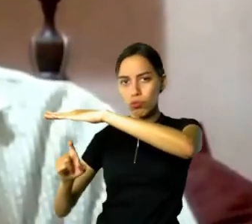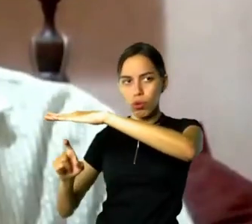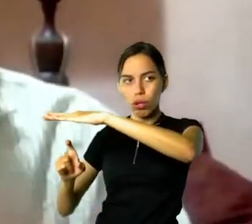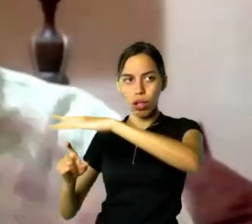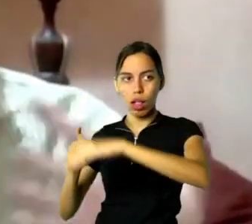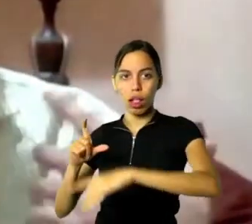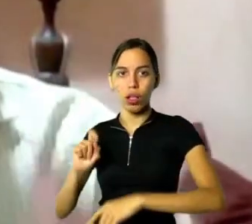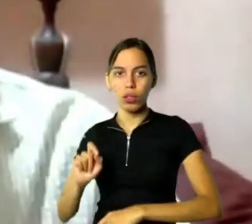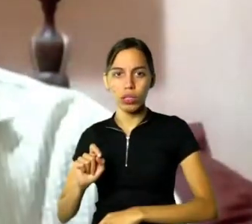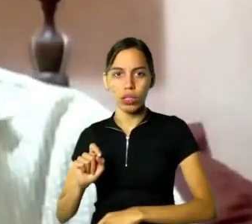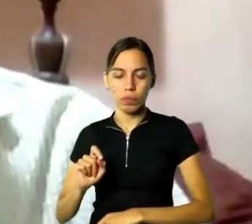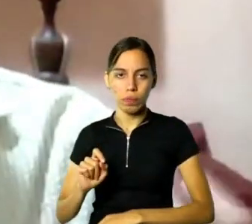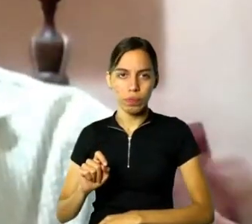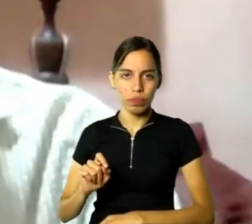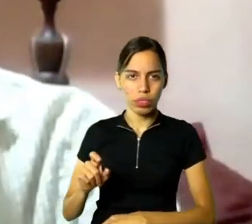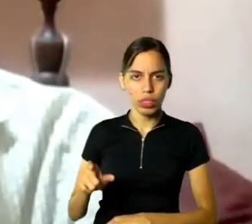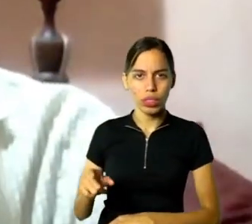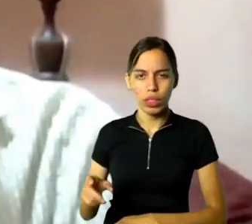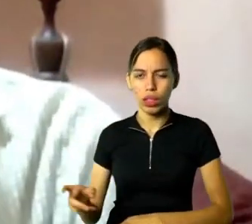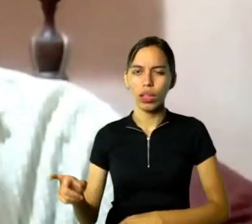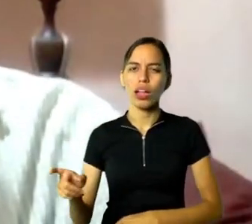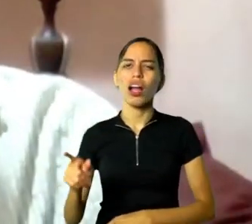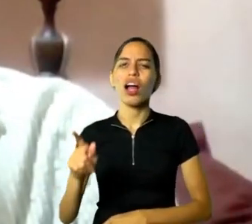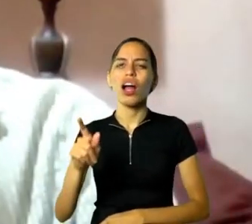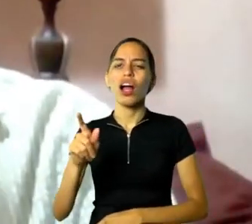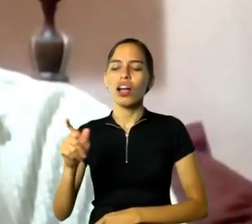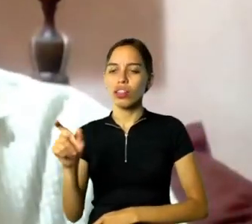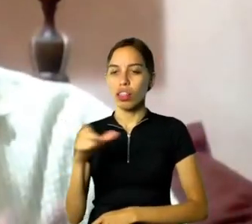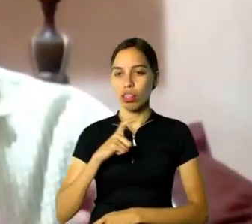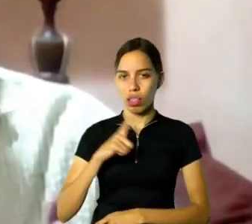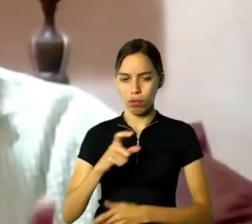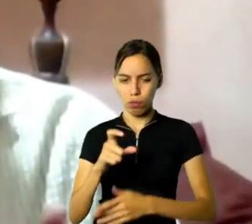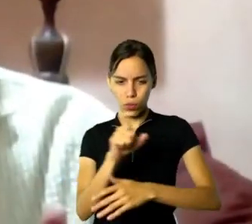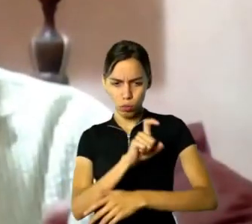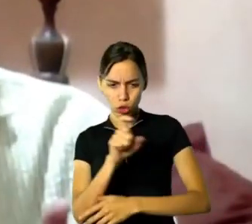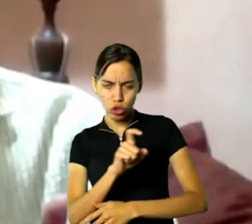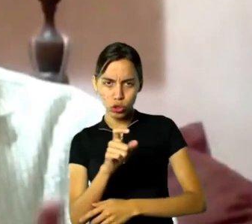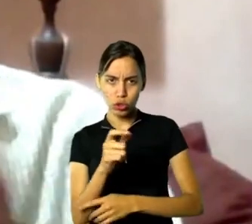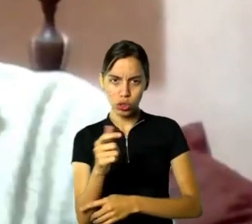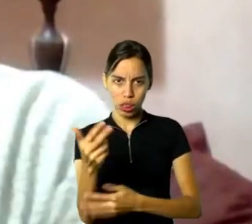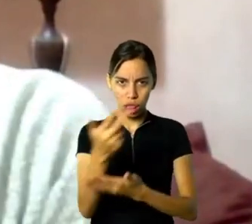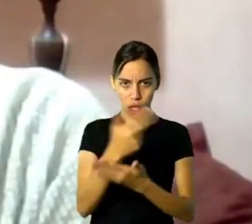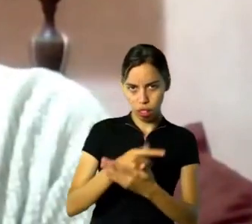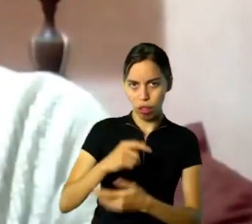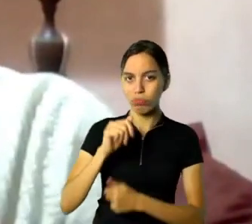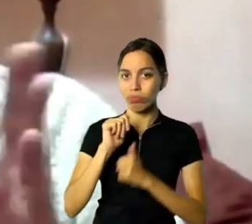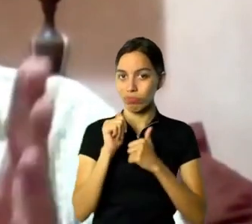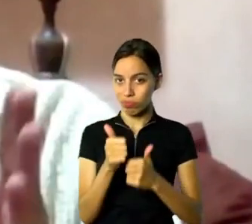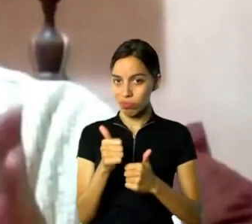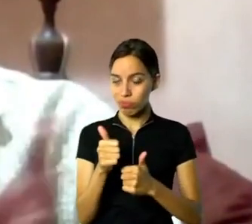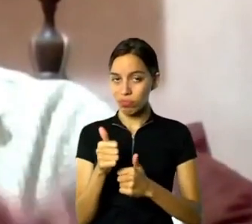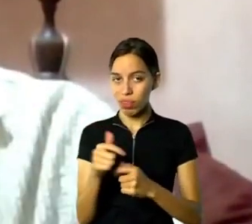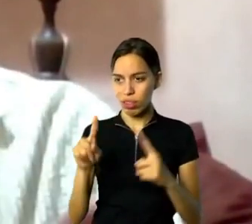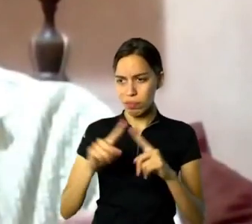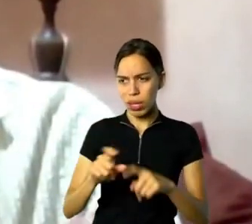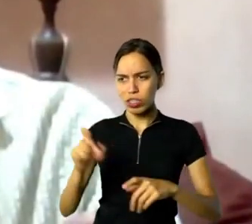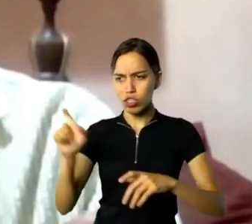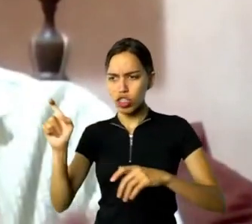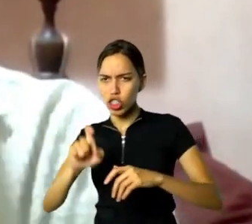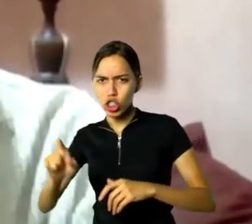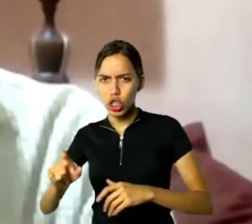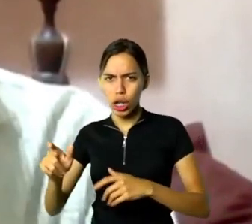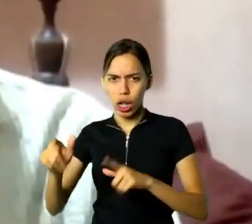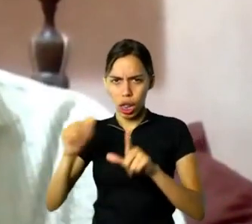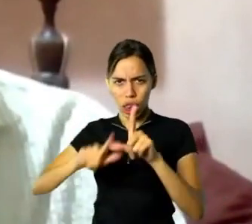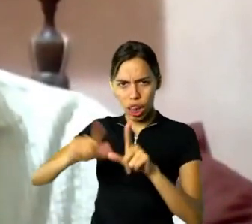a pichação é um assunto mais difícil, mais espinhoso. E foi muito difícil fazer um texto que tanto quem gosta quanto quem não gosta, de pichação,